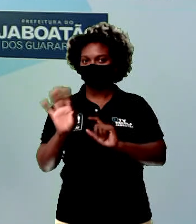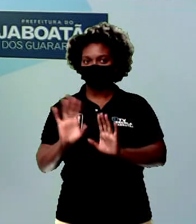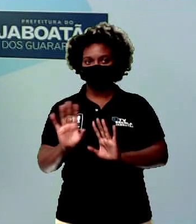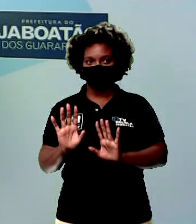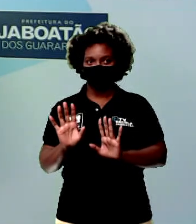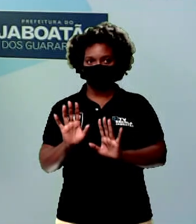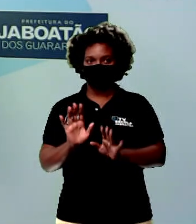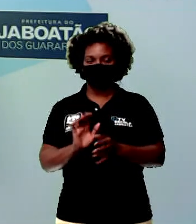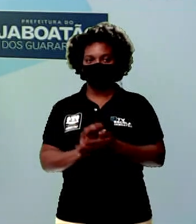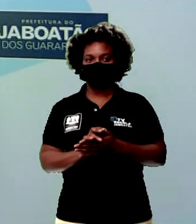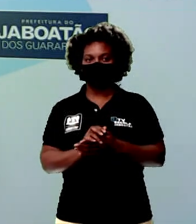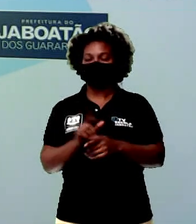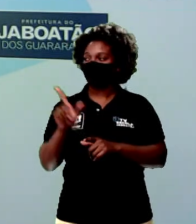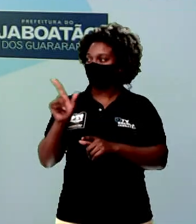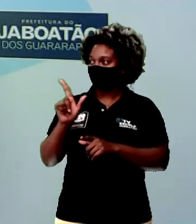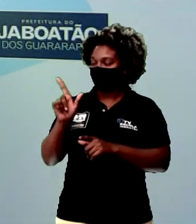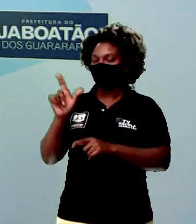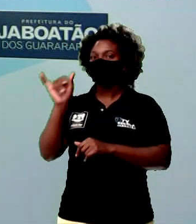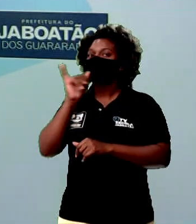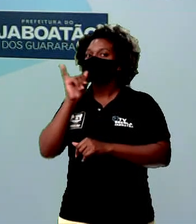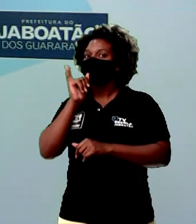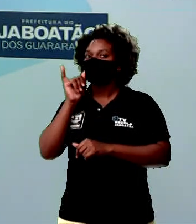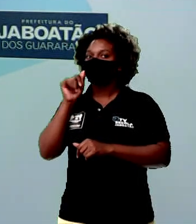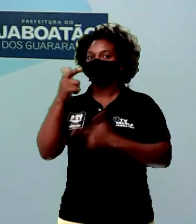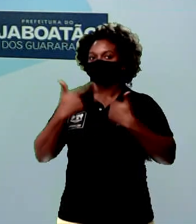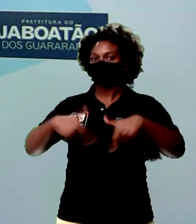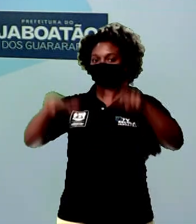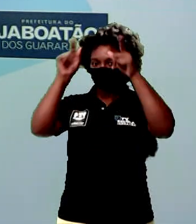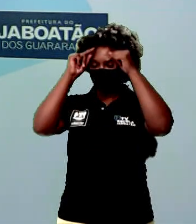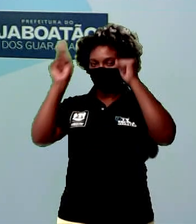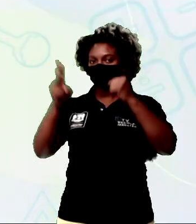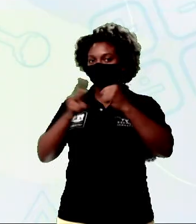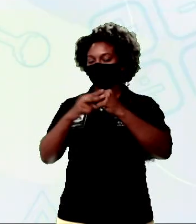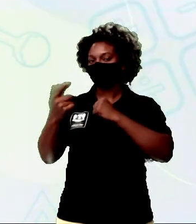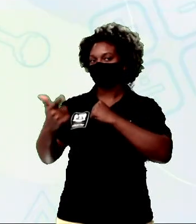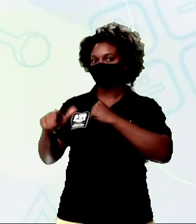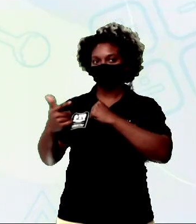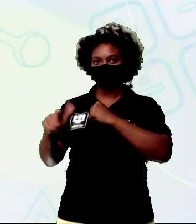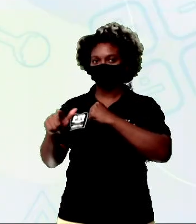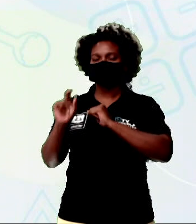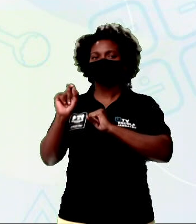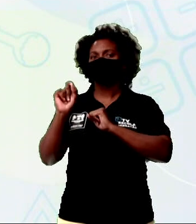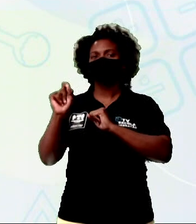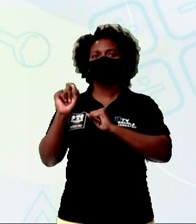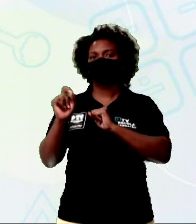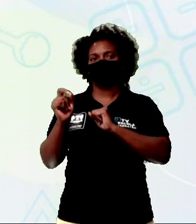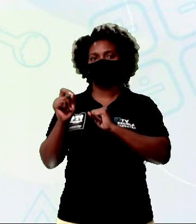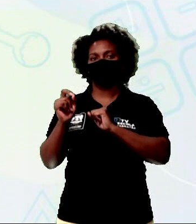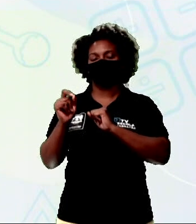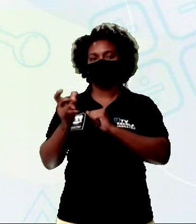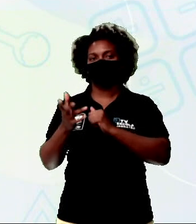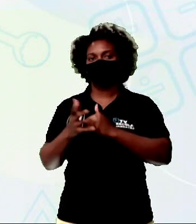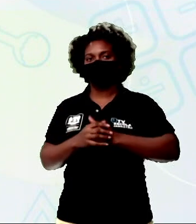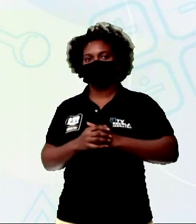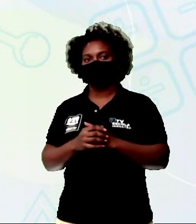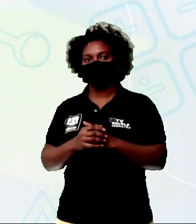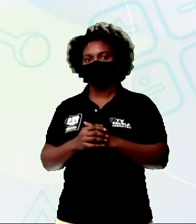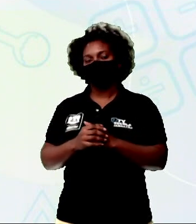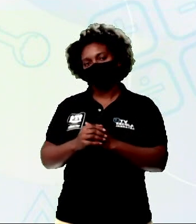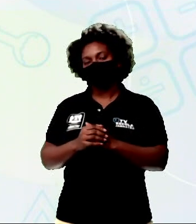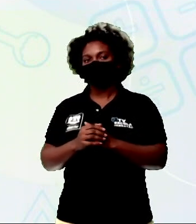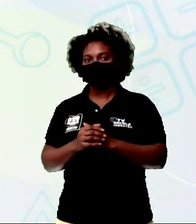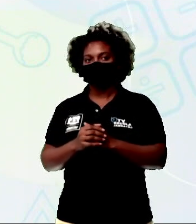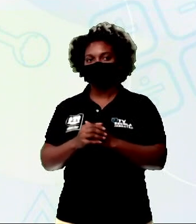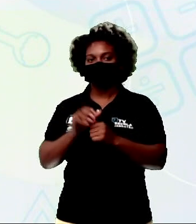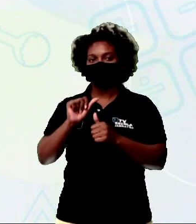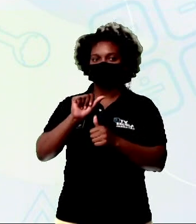Aqui nós temos o exemplo da linguagem não verbal. O que é a linguagem não verbal? Na verdade é o